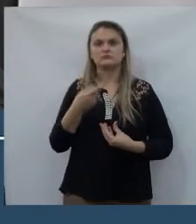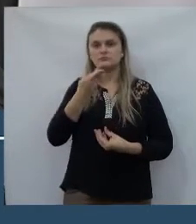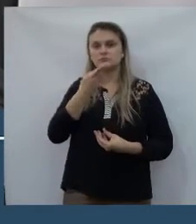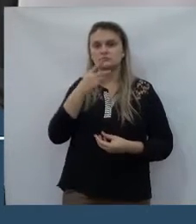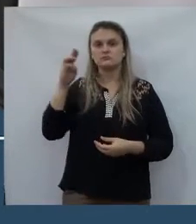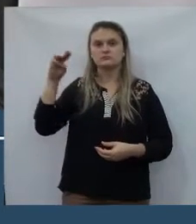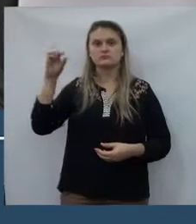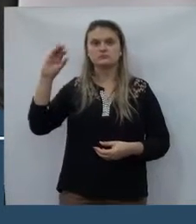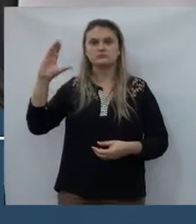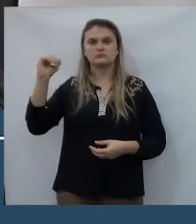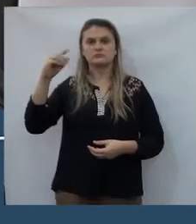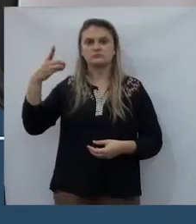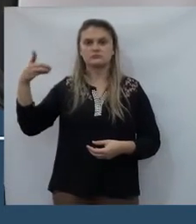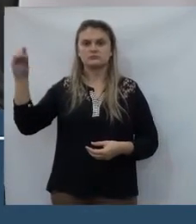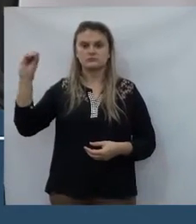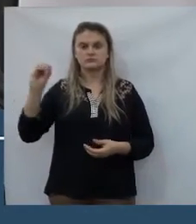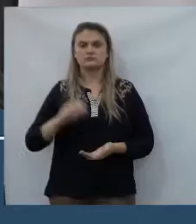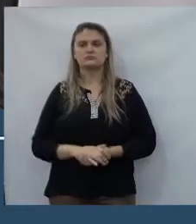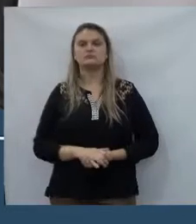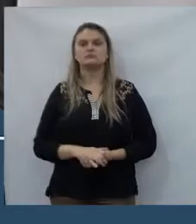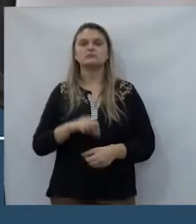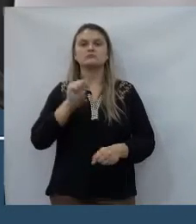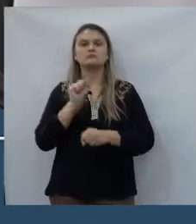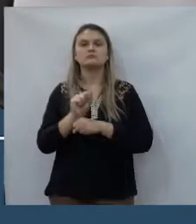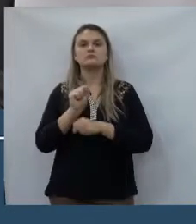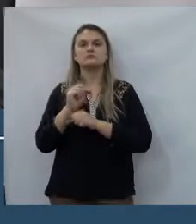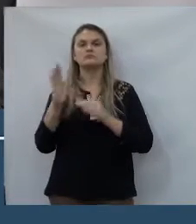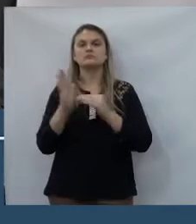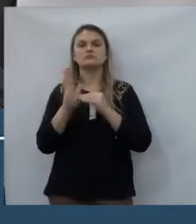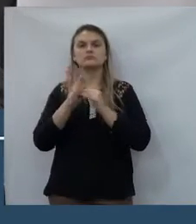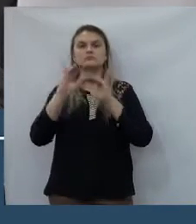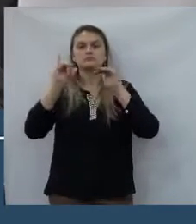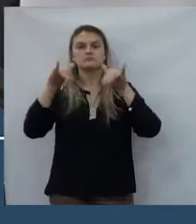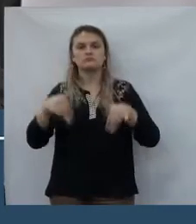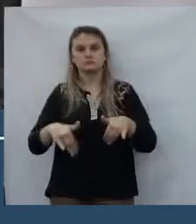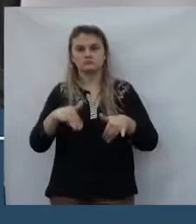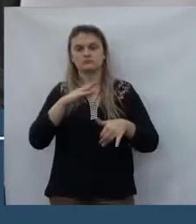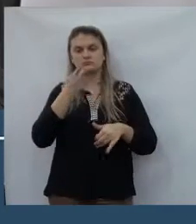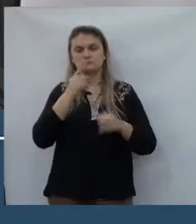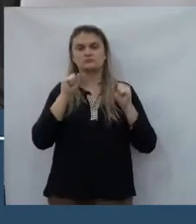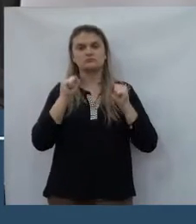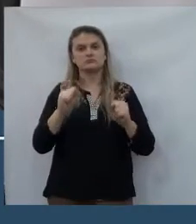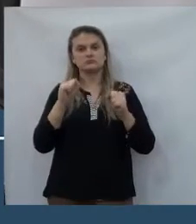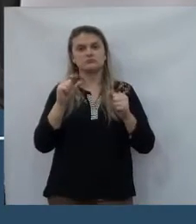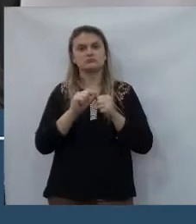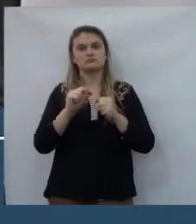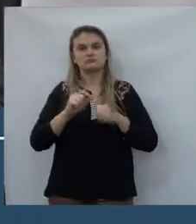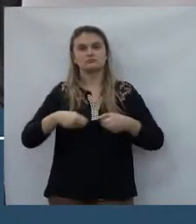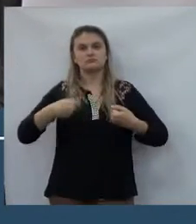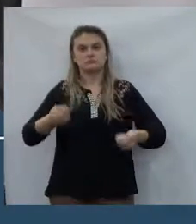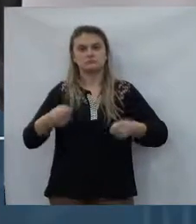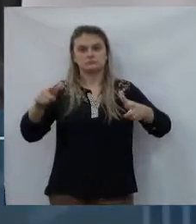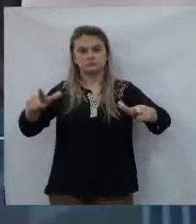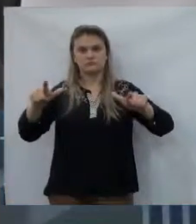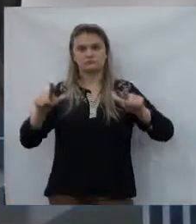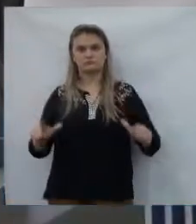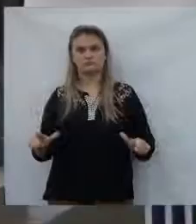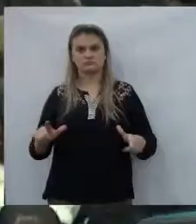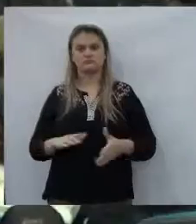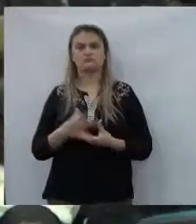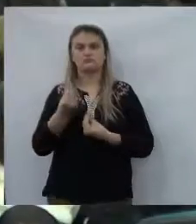da moção, que esperem até o final da sessão, para que a gente possa fazer a entrega do